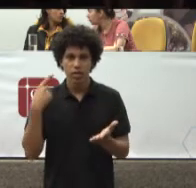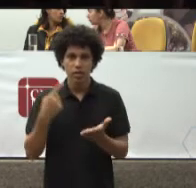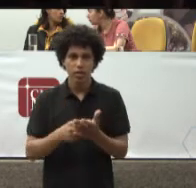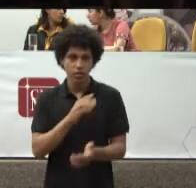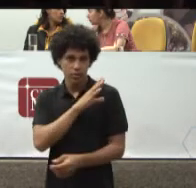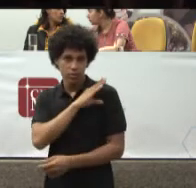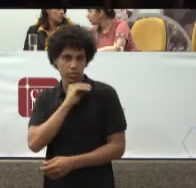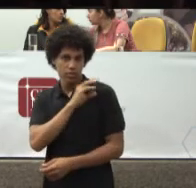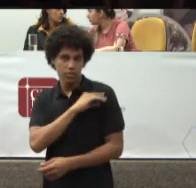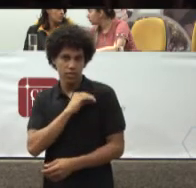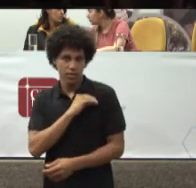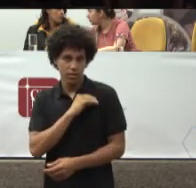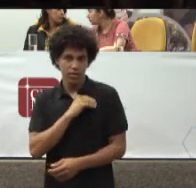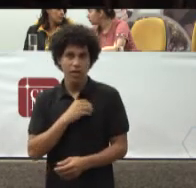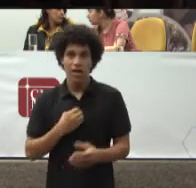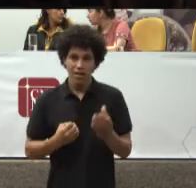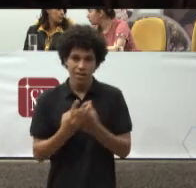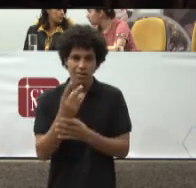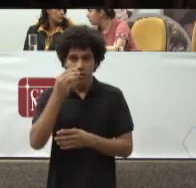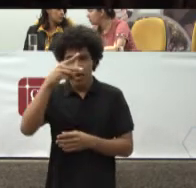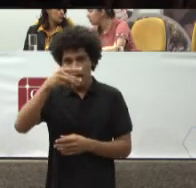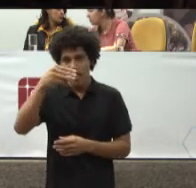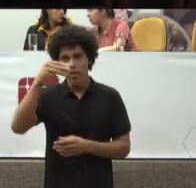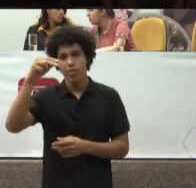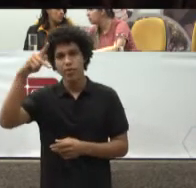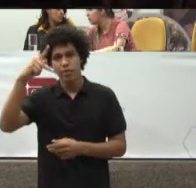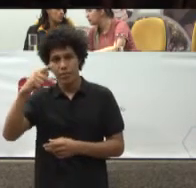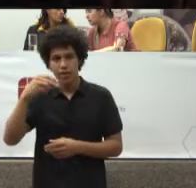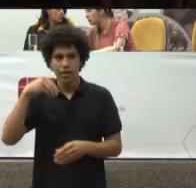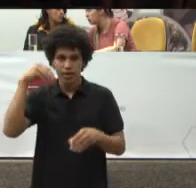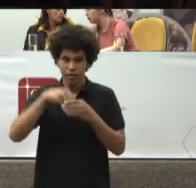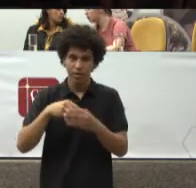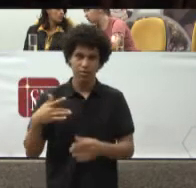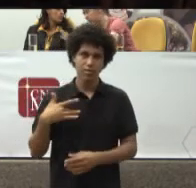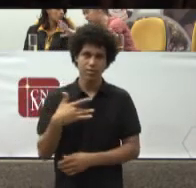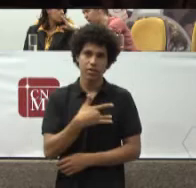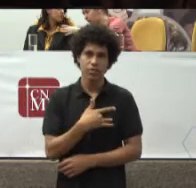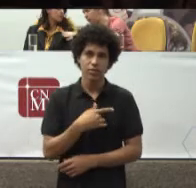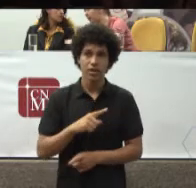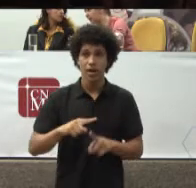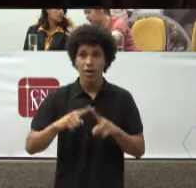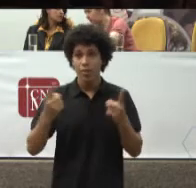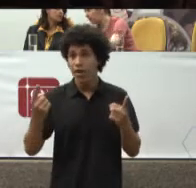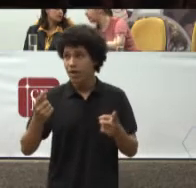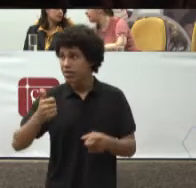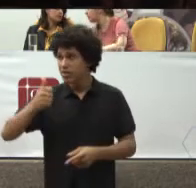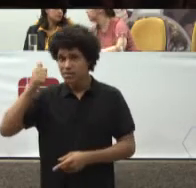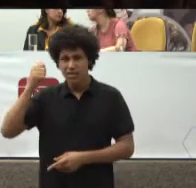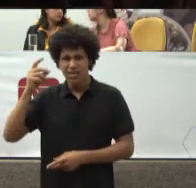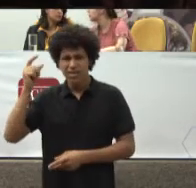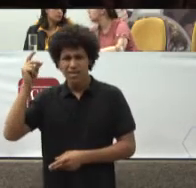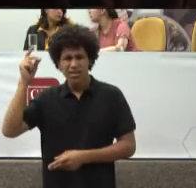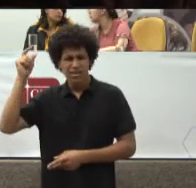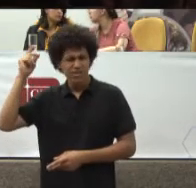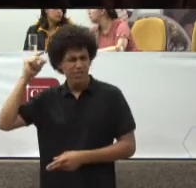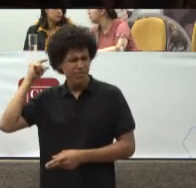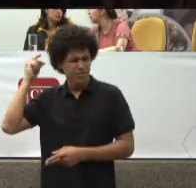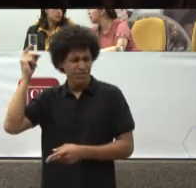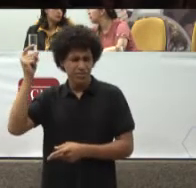saúde Mas essa Foi uma demanda Que já veio De vários GTs